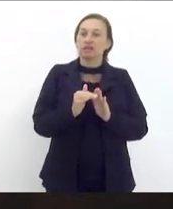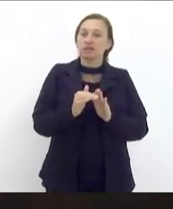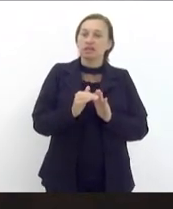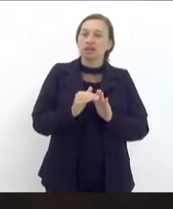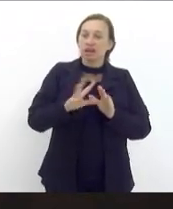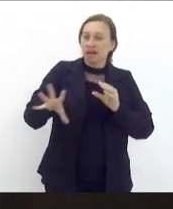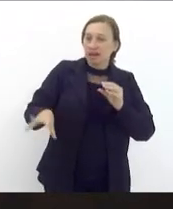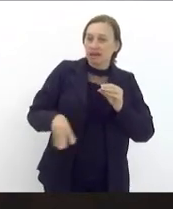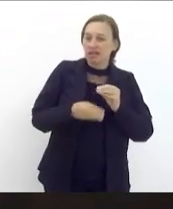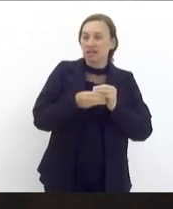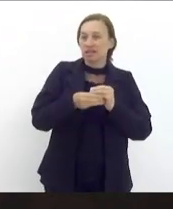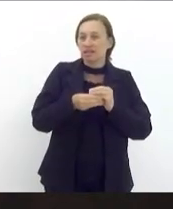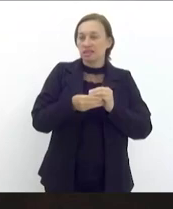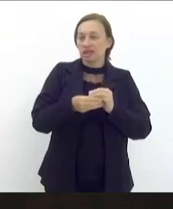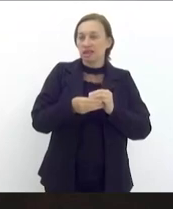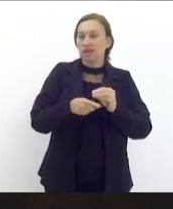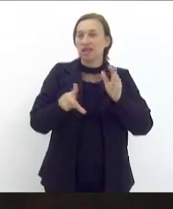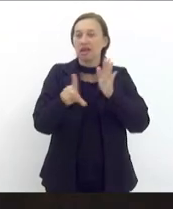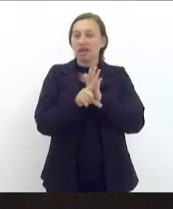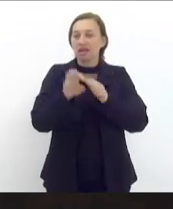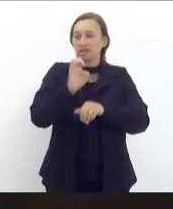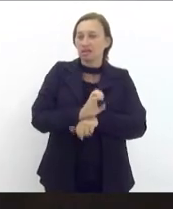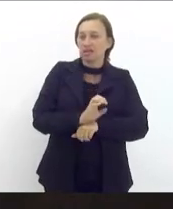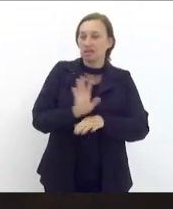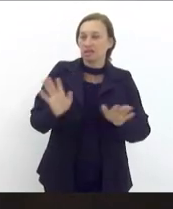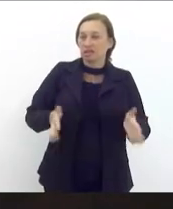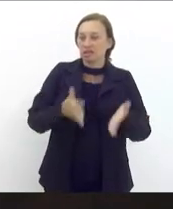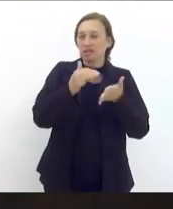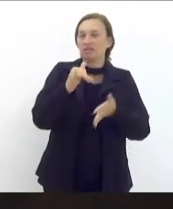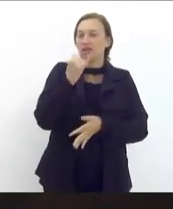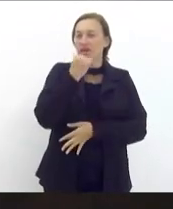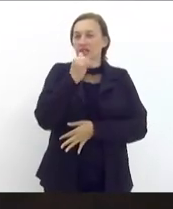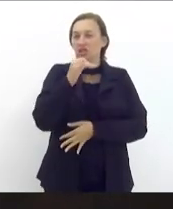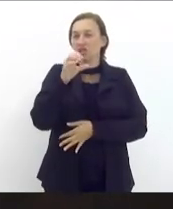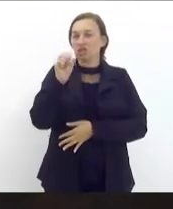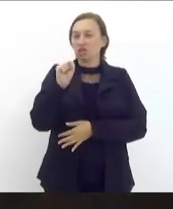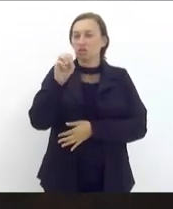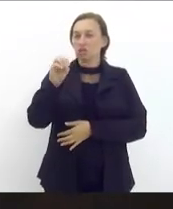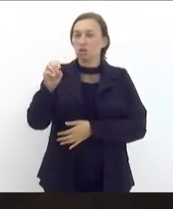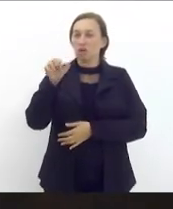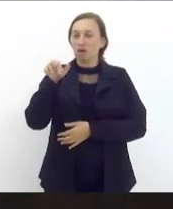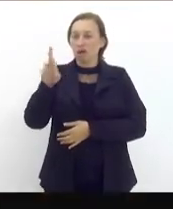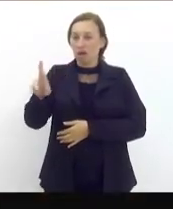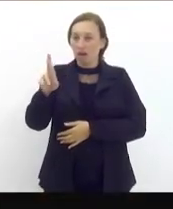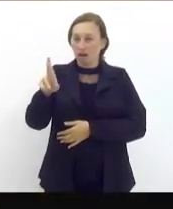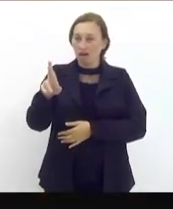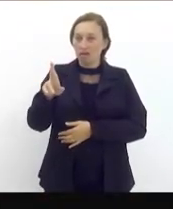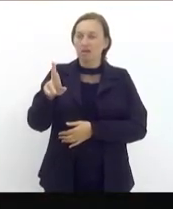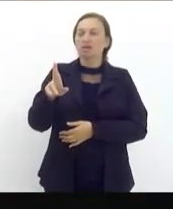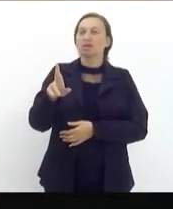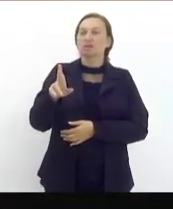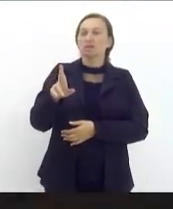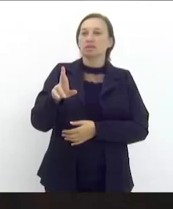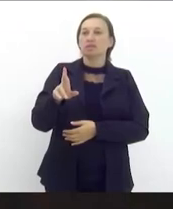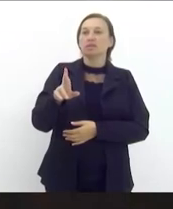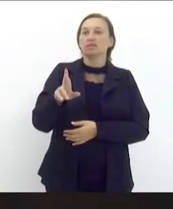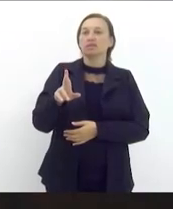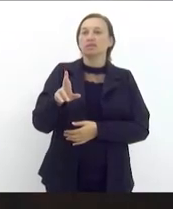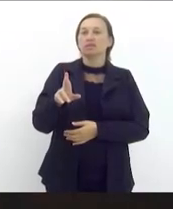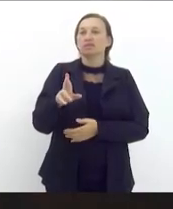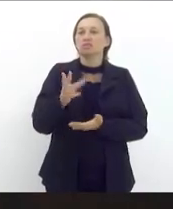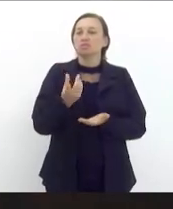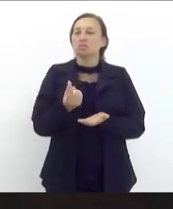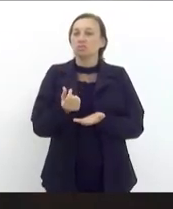à lei estadual de incentivo à energia solar, dispondo sobre a participação de entidades sem fins